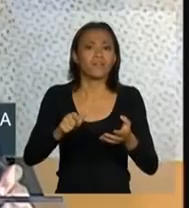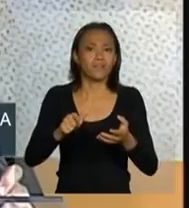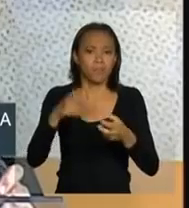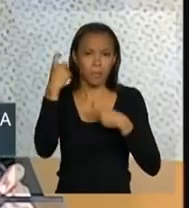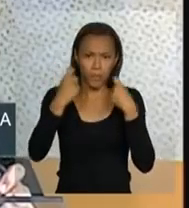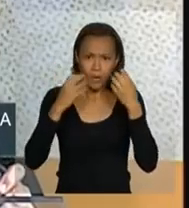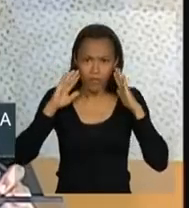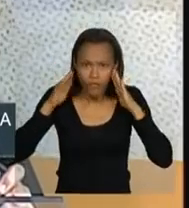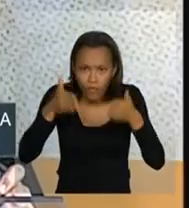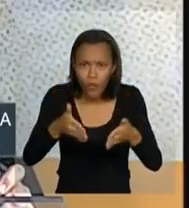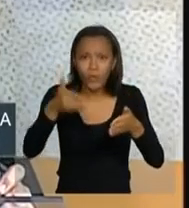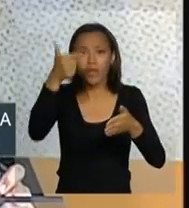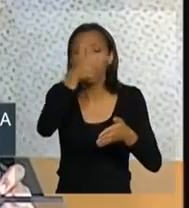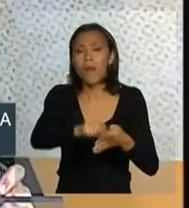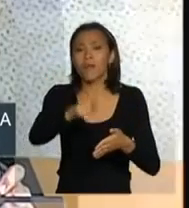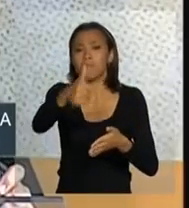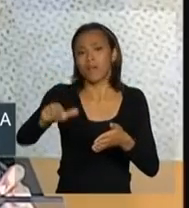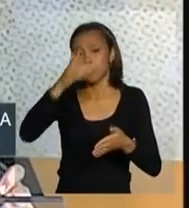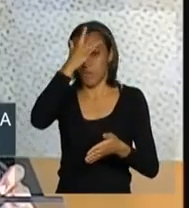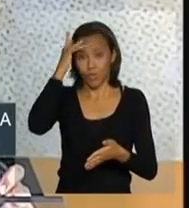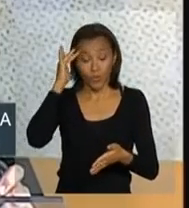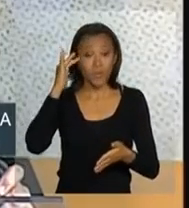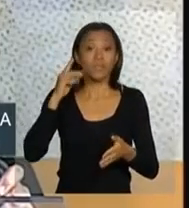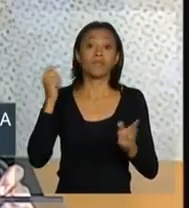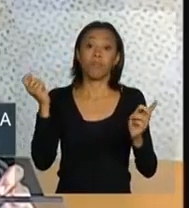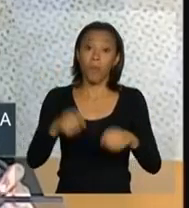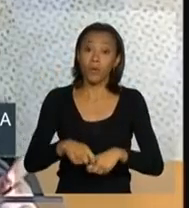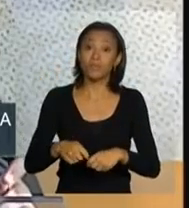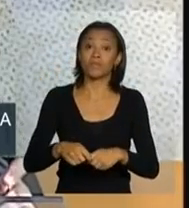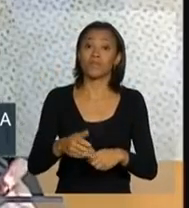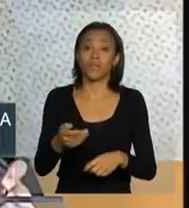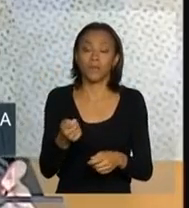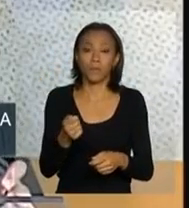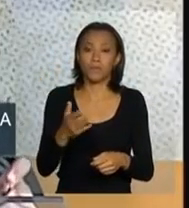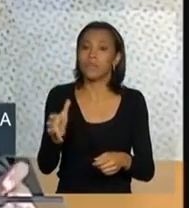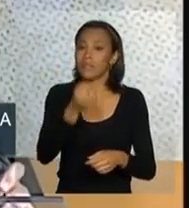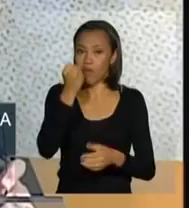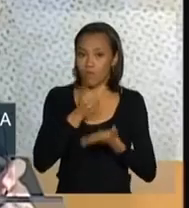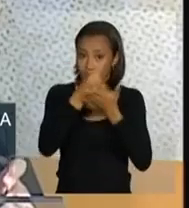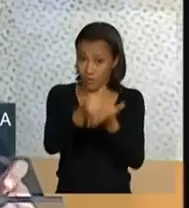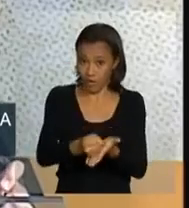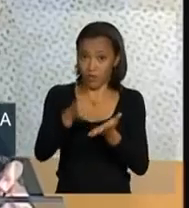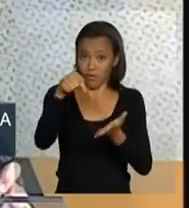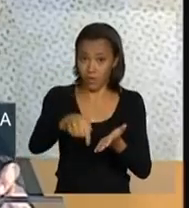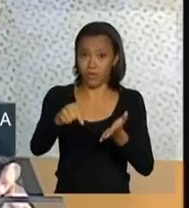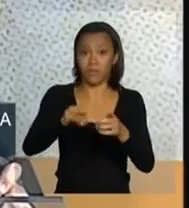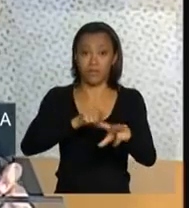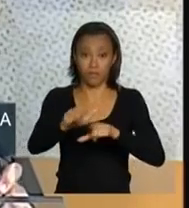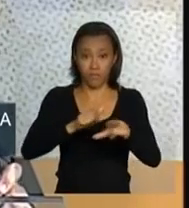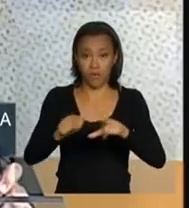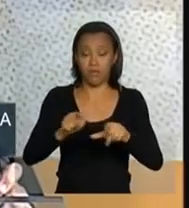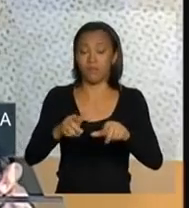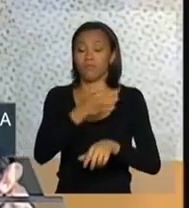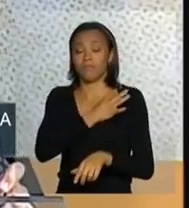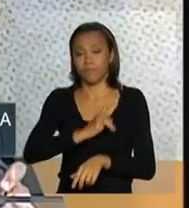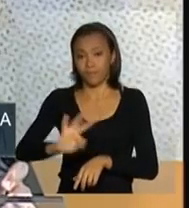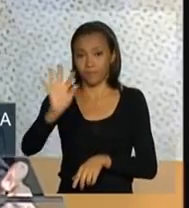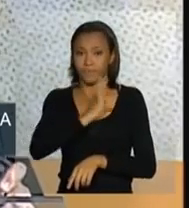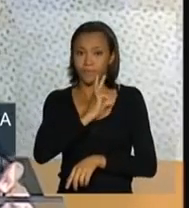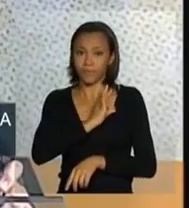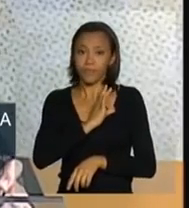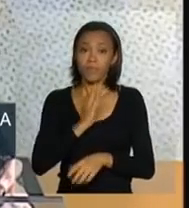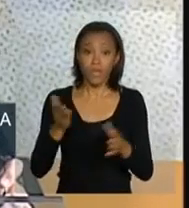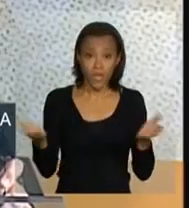ano passado, para que mais vidas possam ser salvas ao longo do próximo período. E, nesse sentido, na projeção que nós temos